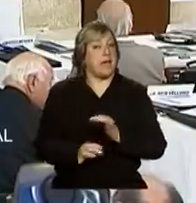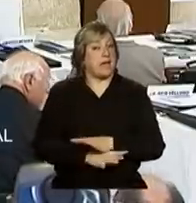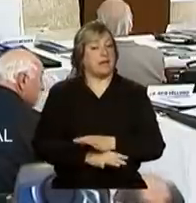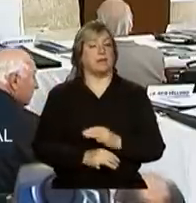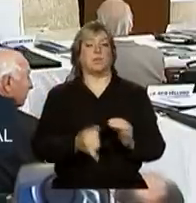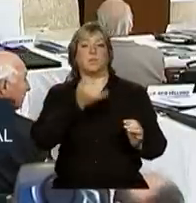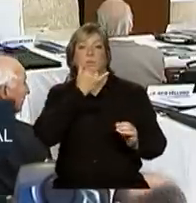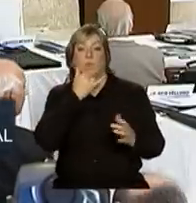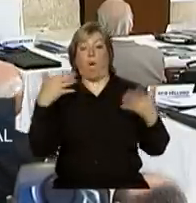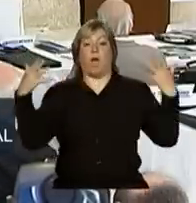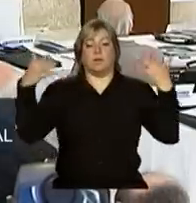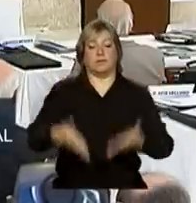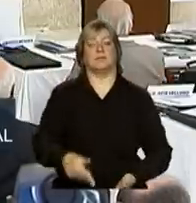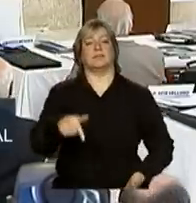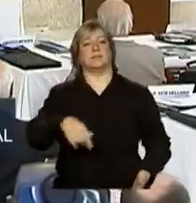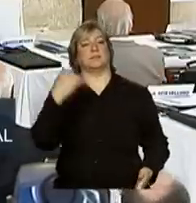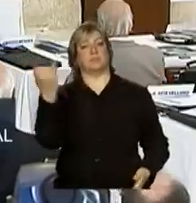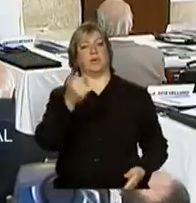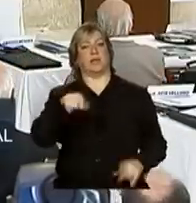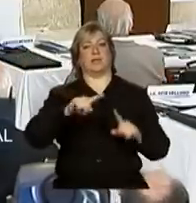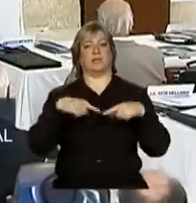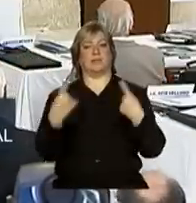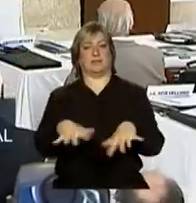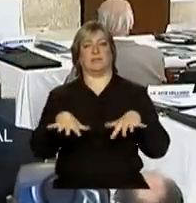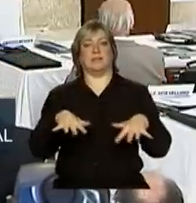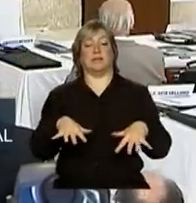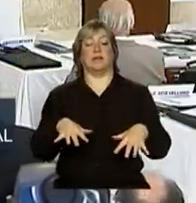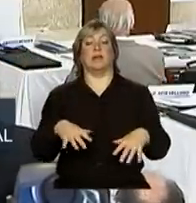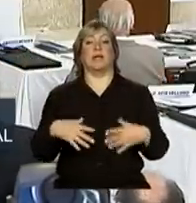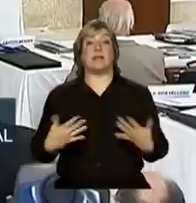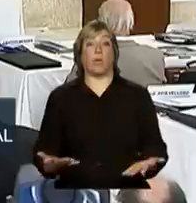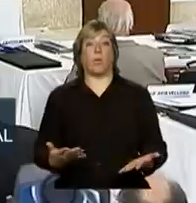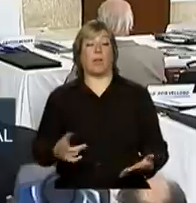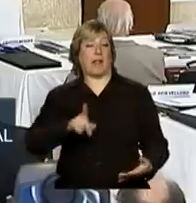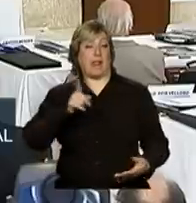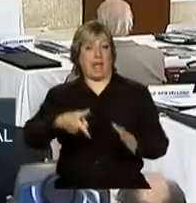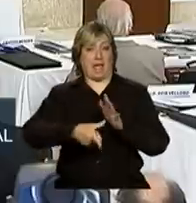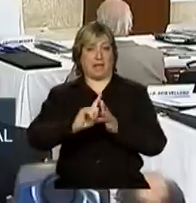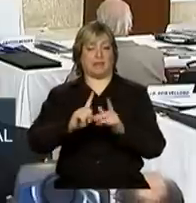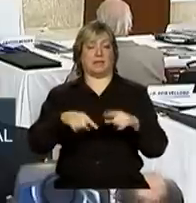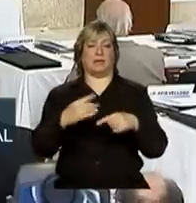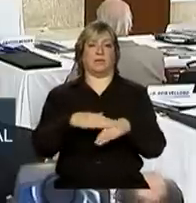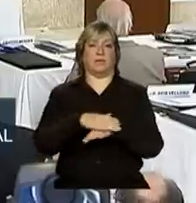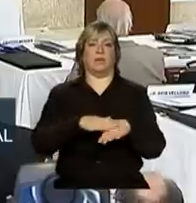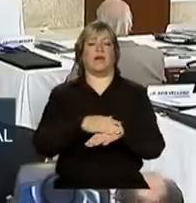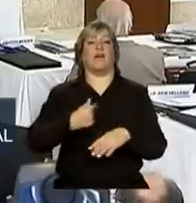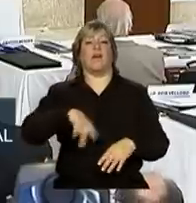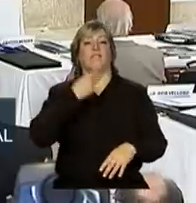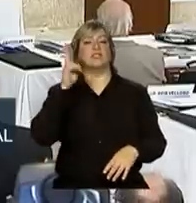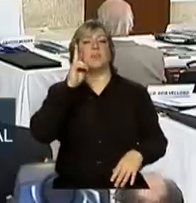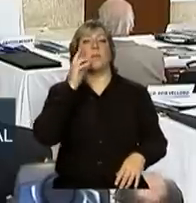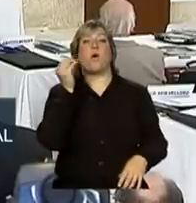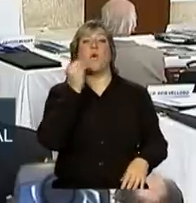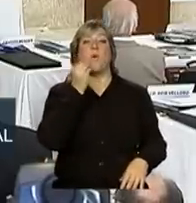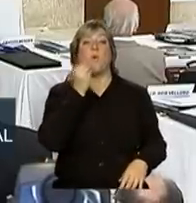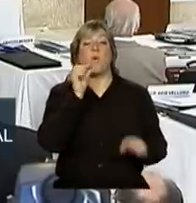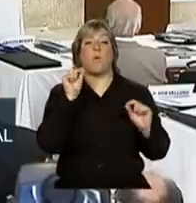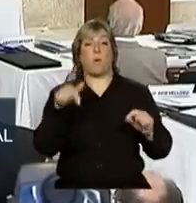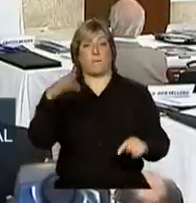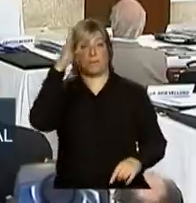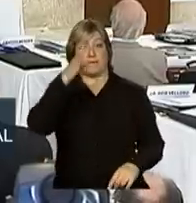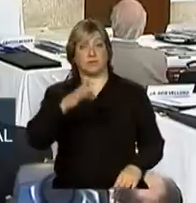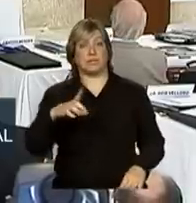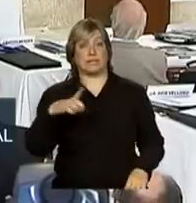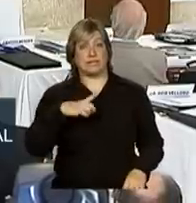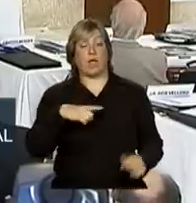momento tão relevante que é esse pleno. E lá nós falávamos sobre a oportunidade que o Brasil tem